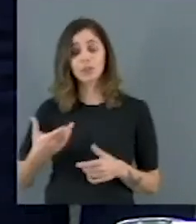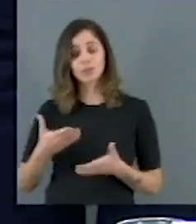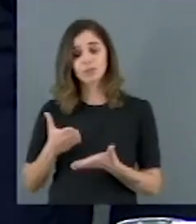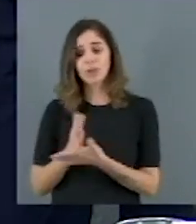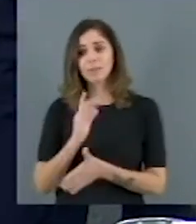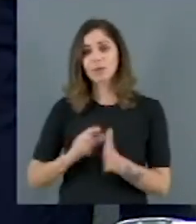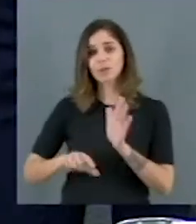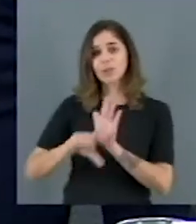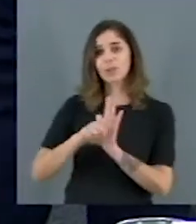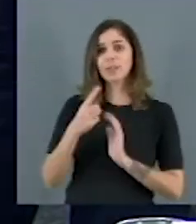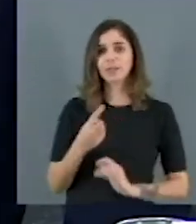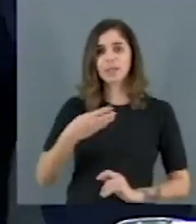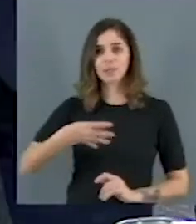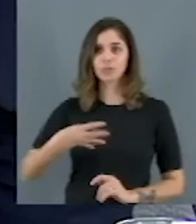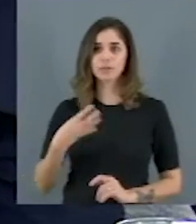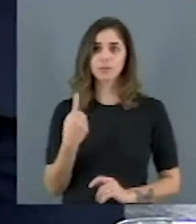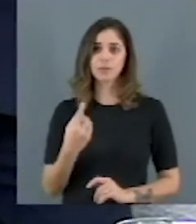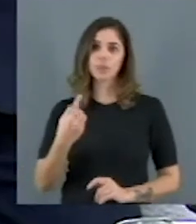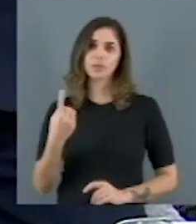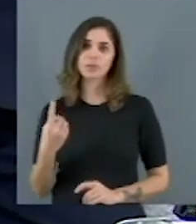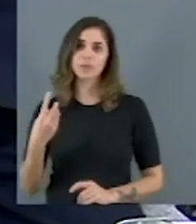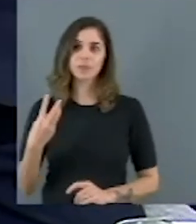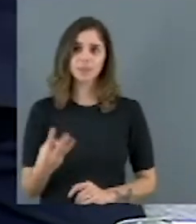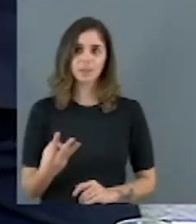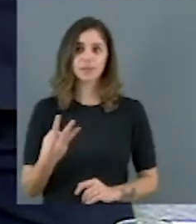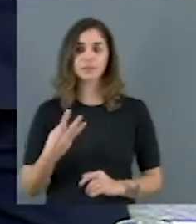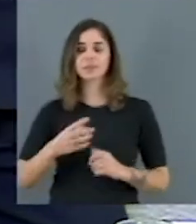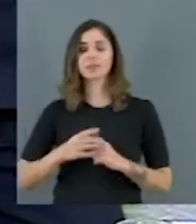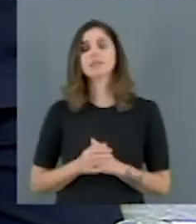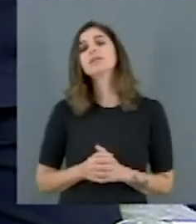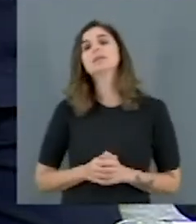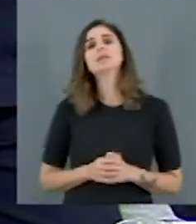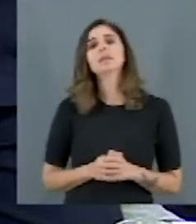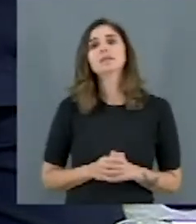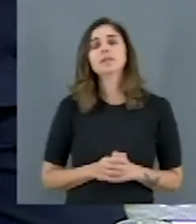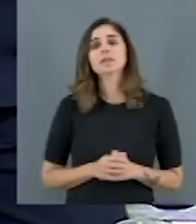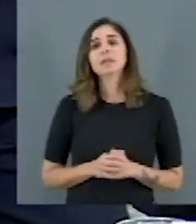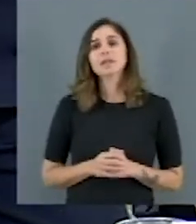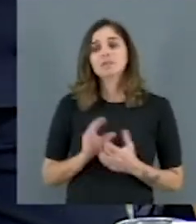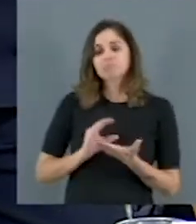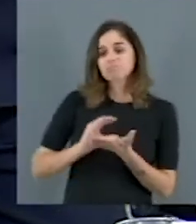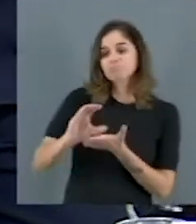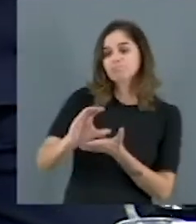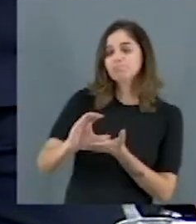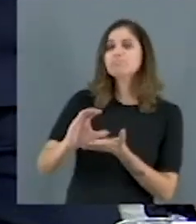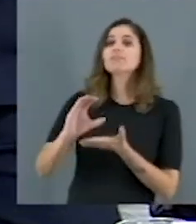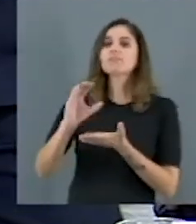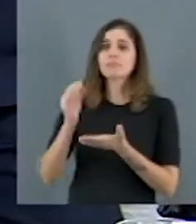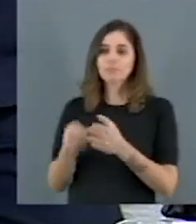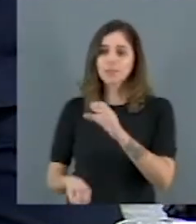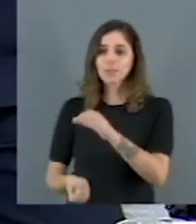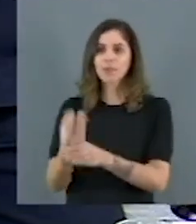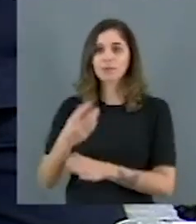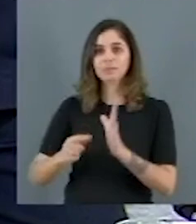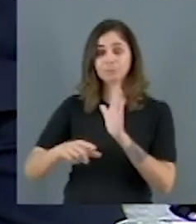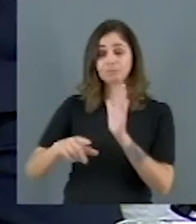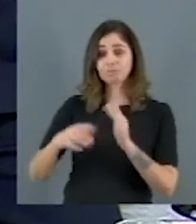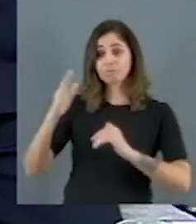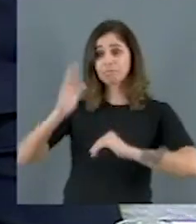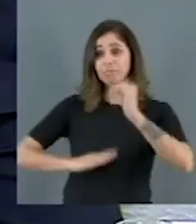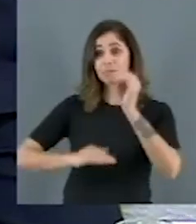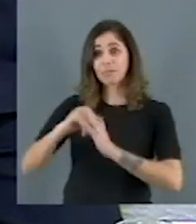14.113, que destina verbas para a implementação da Lei 13